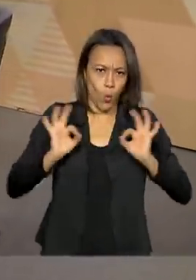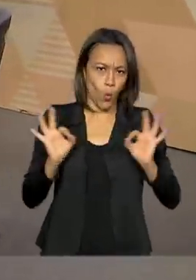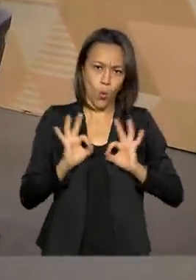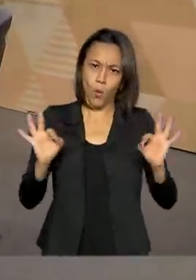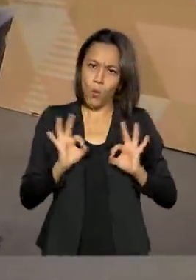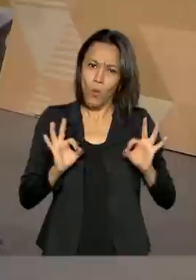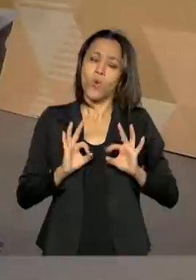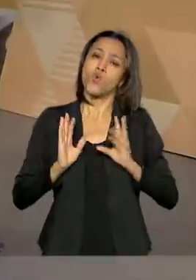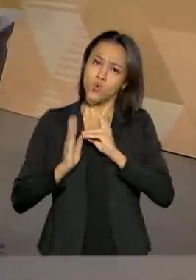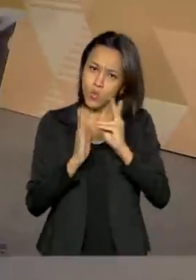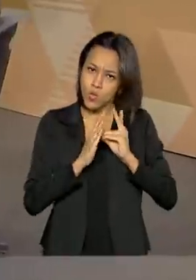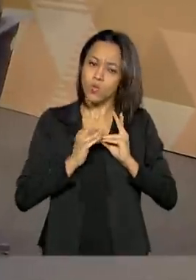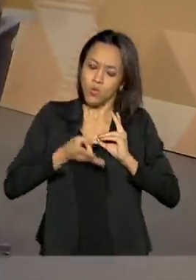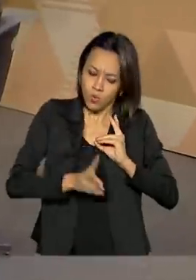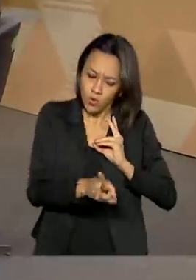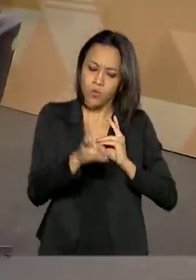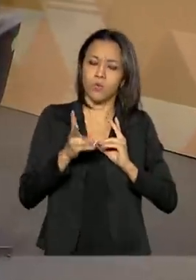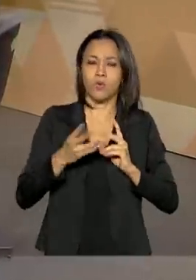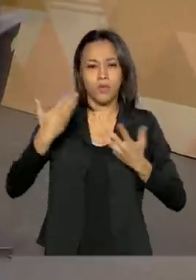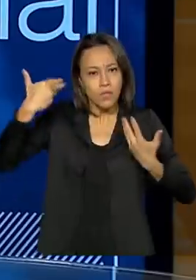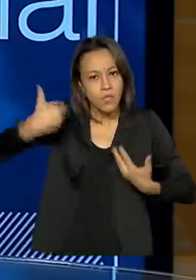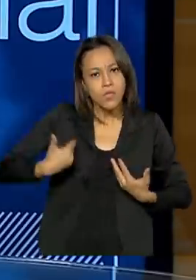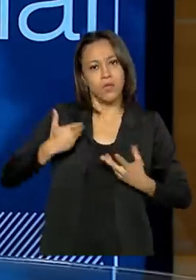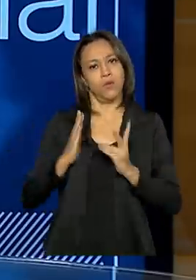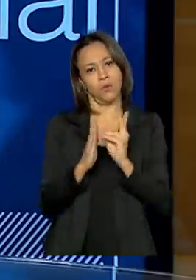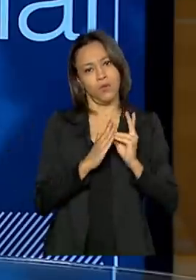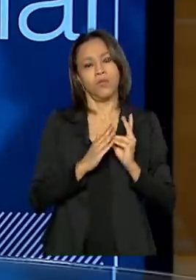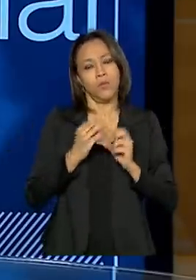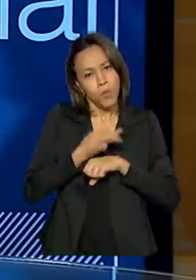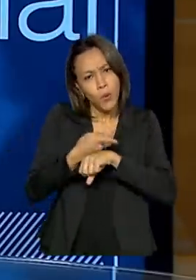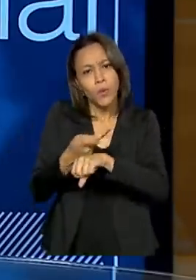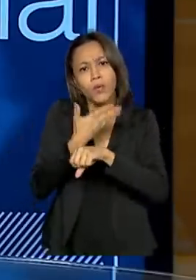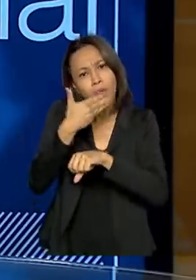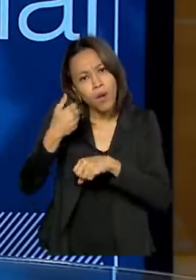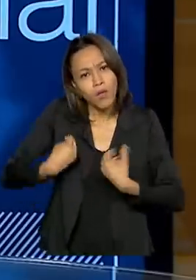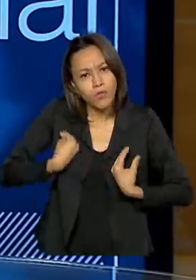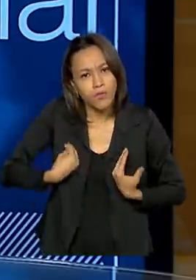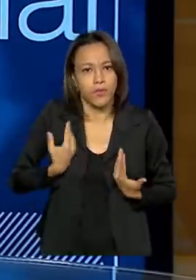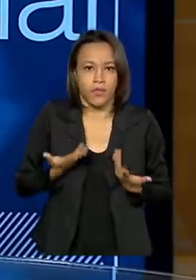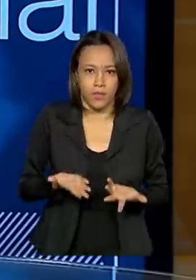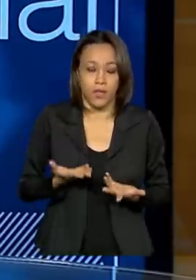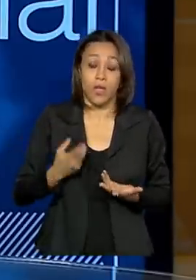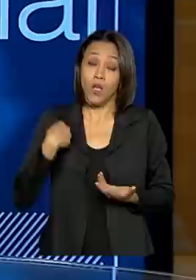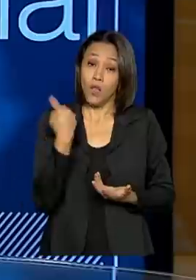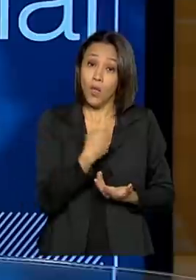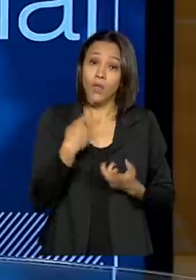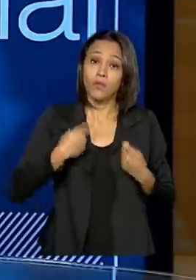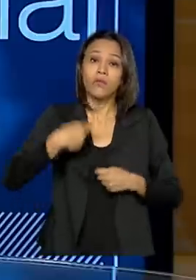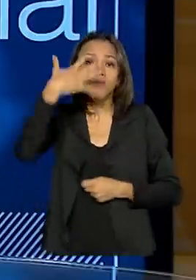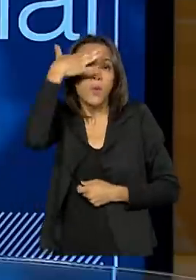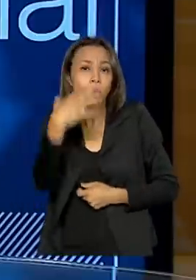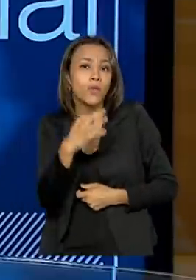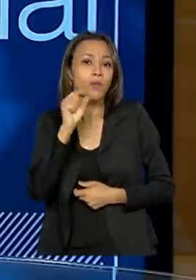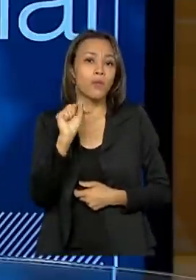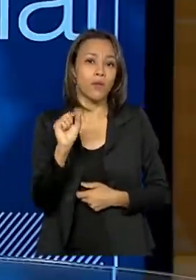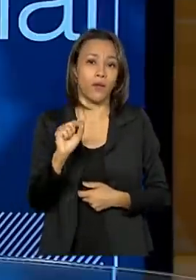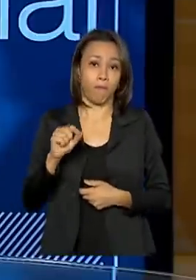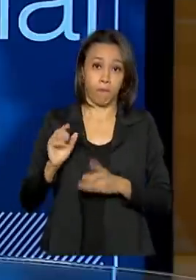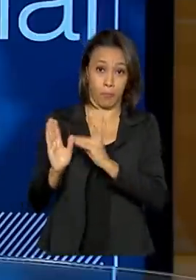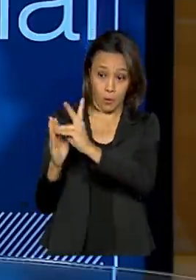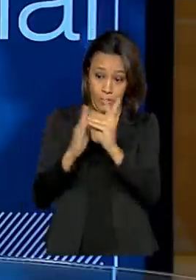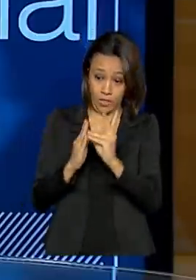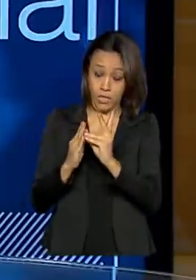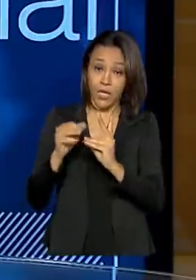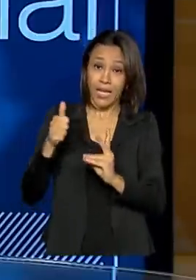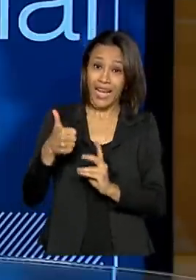indígena continua sendo índio, ainda que procure melhores condições de vida. O que nós temos que entender é o seguinte, os indígenas têm 14